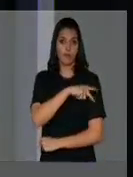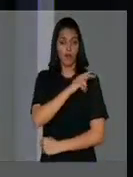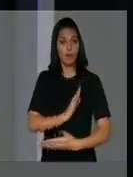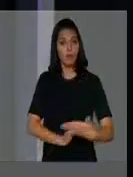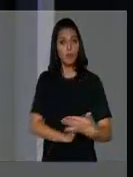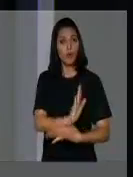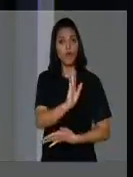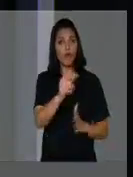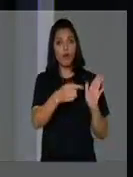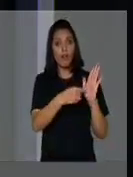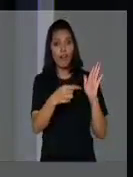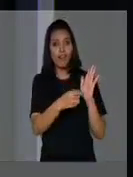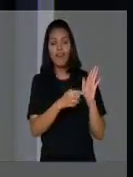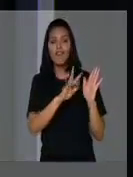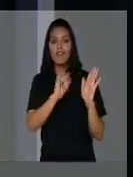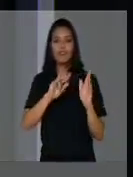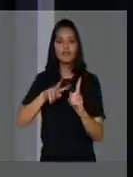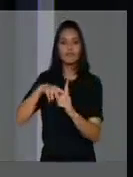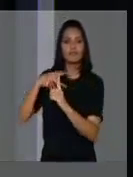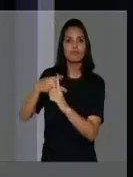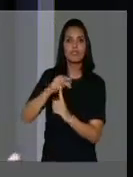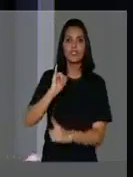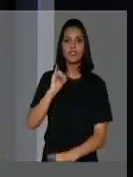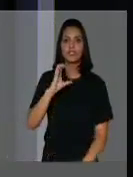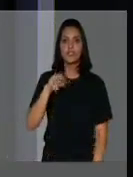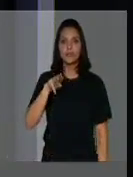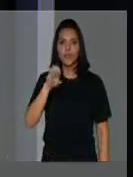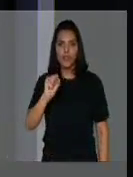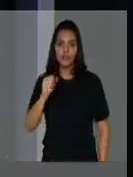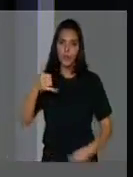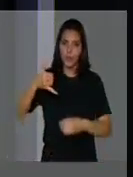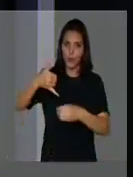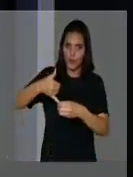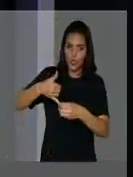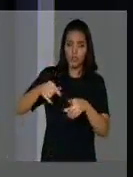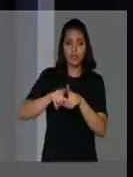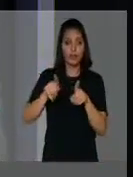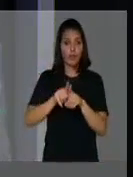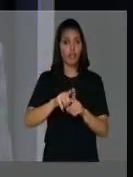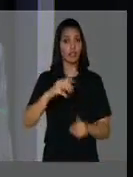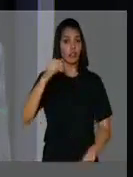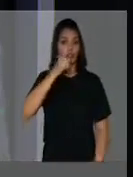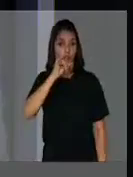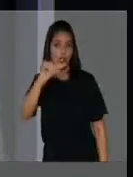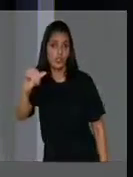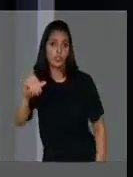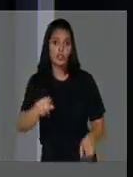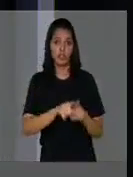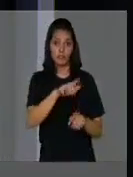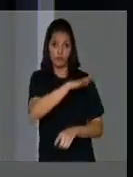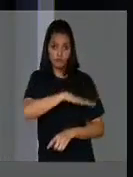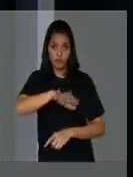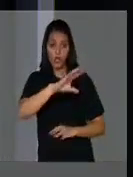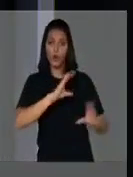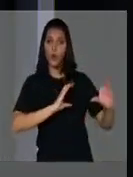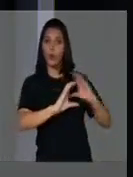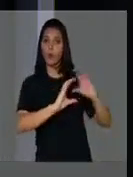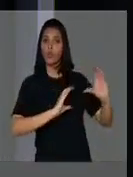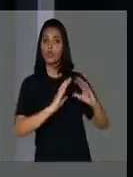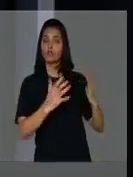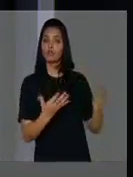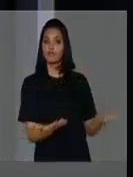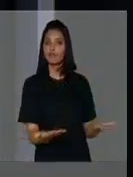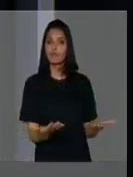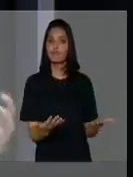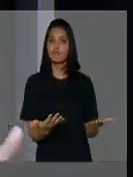onde aumenta o ICMS de combustível, de energia e de serviços de comunicações. sem